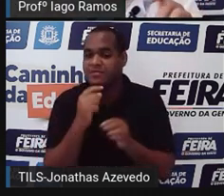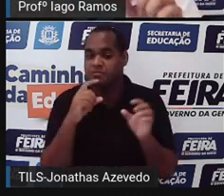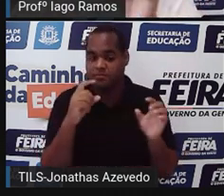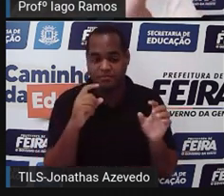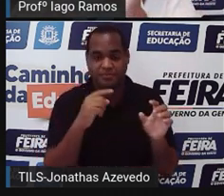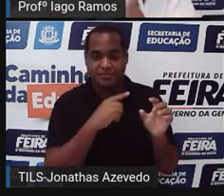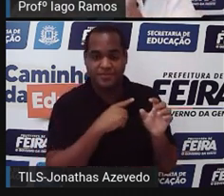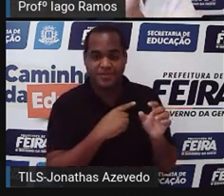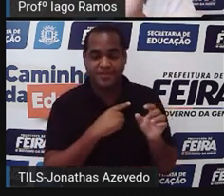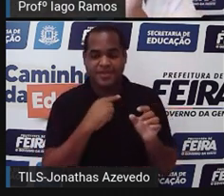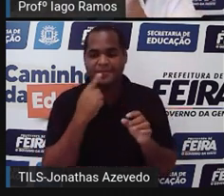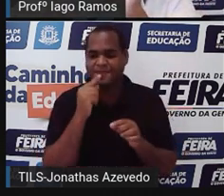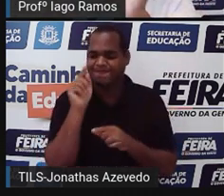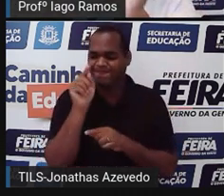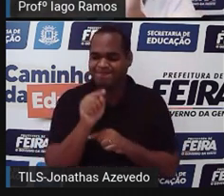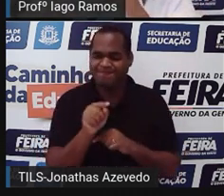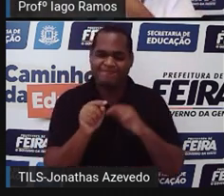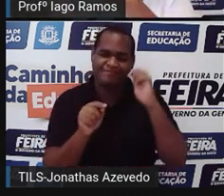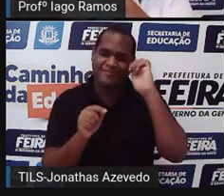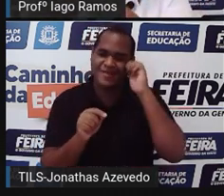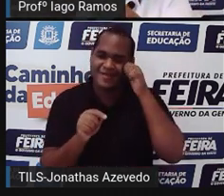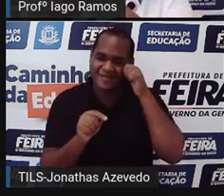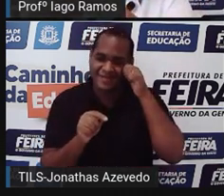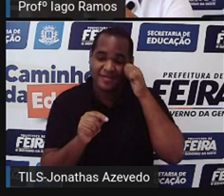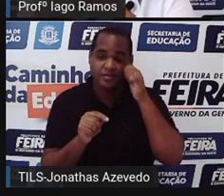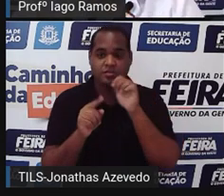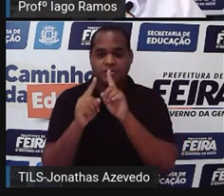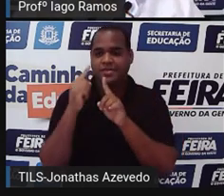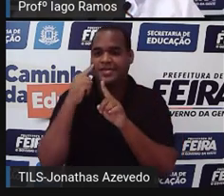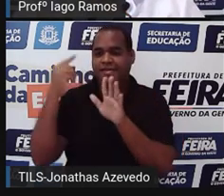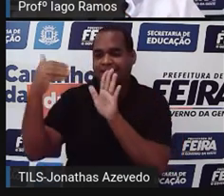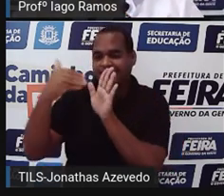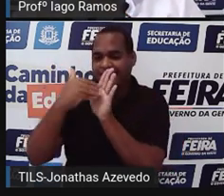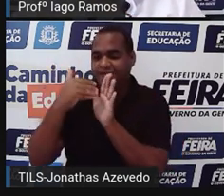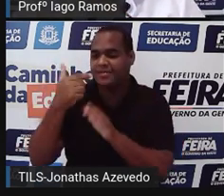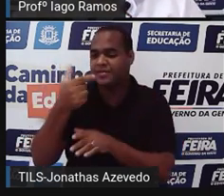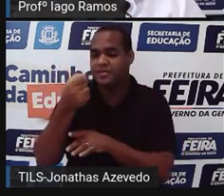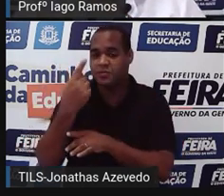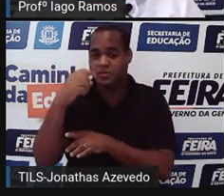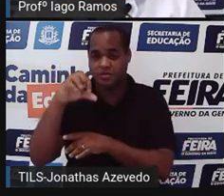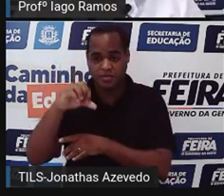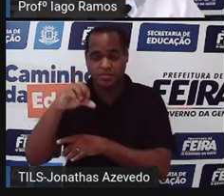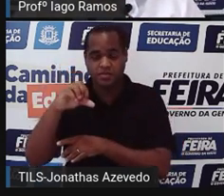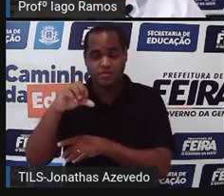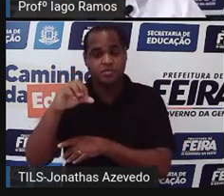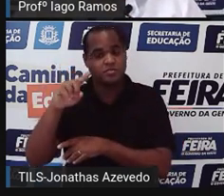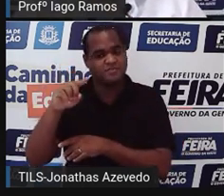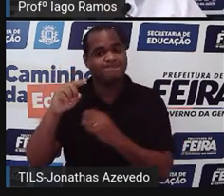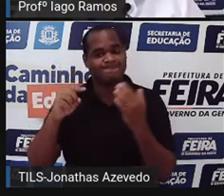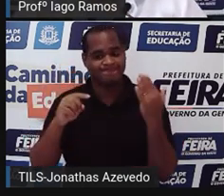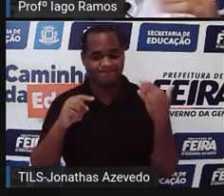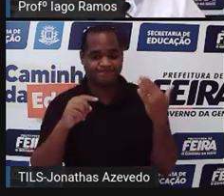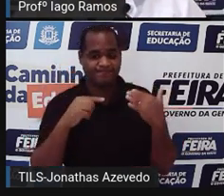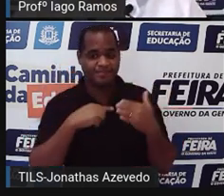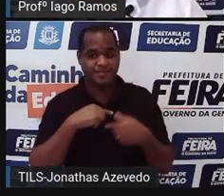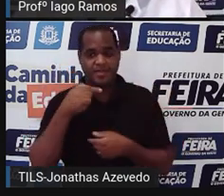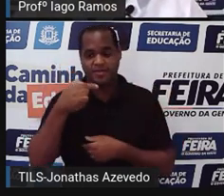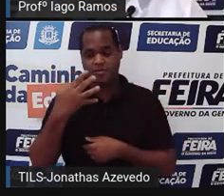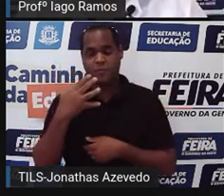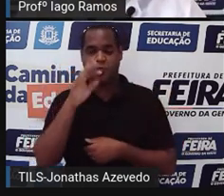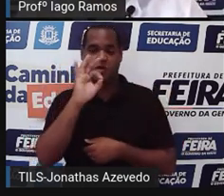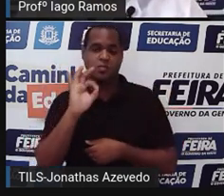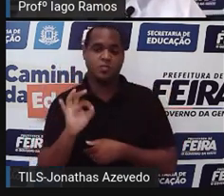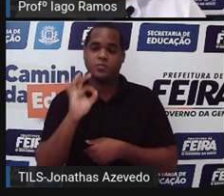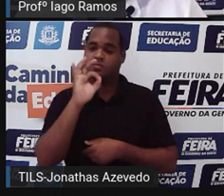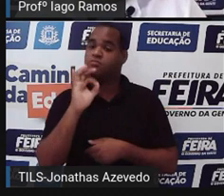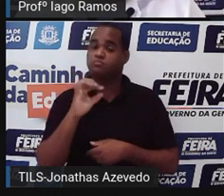tracinho. E naquele tracinho ali está dizendo que até ali, no ano de 2019, o índice era de